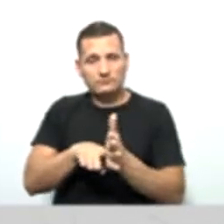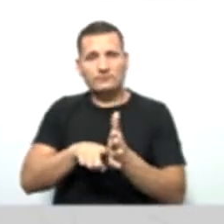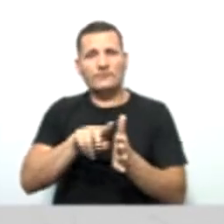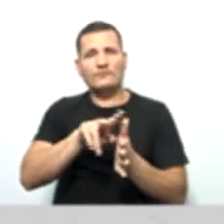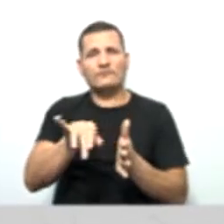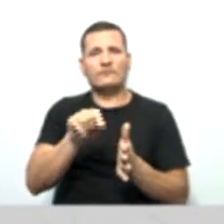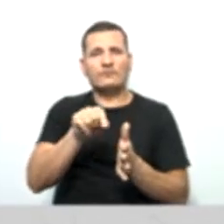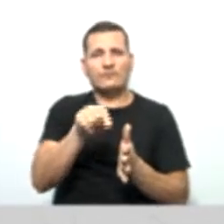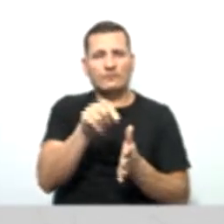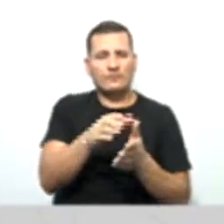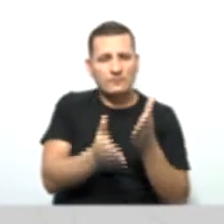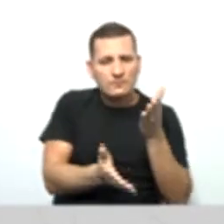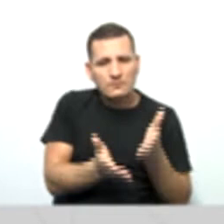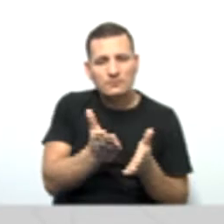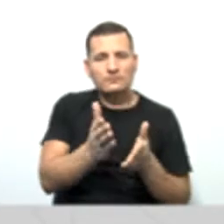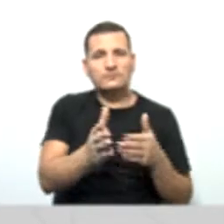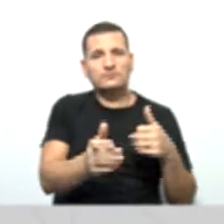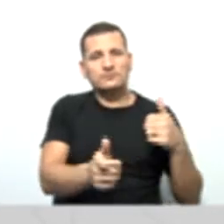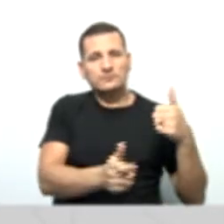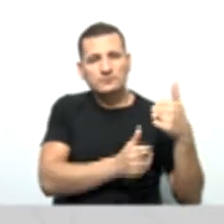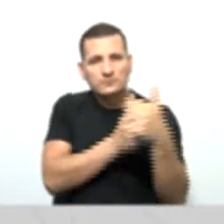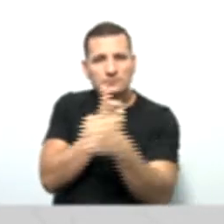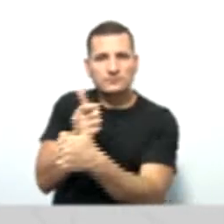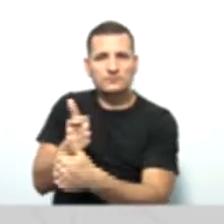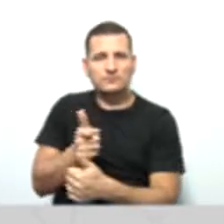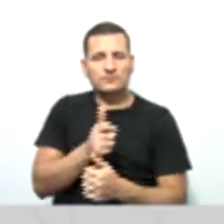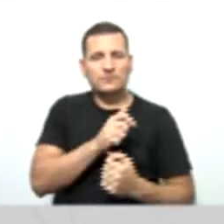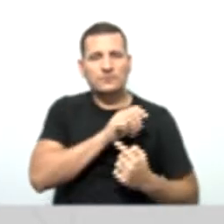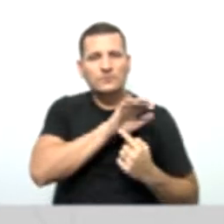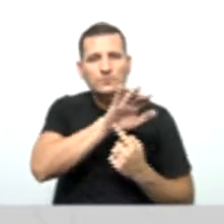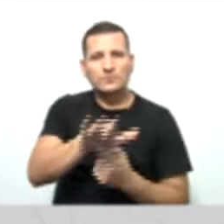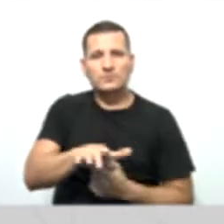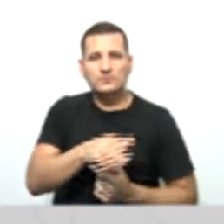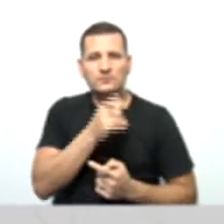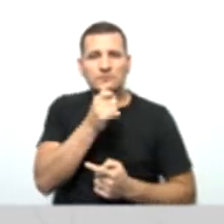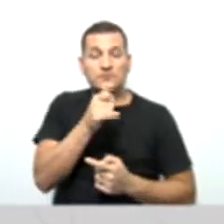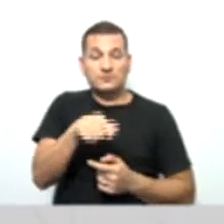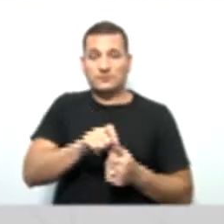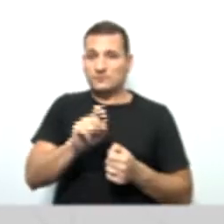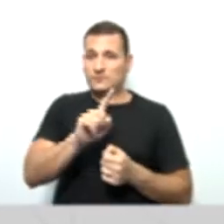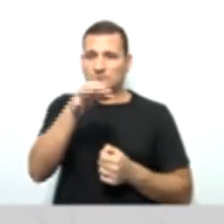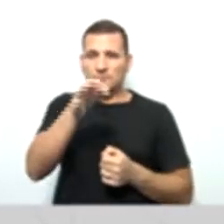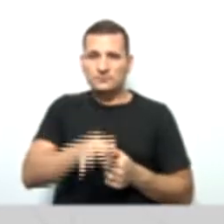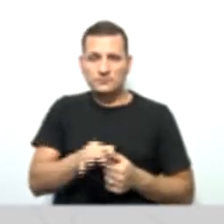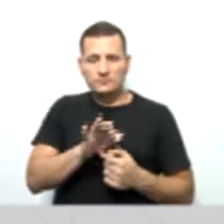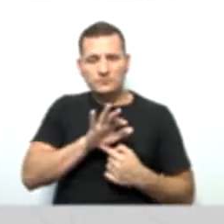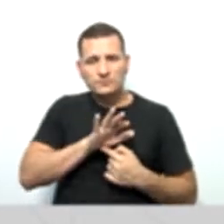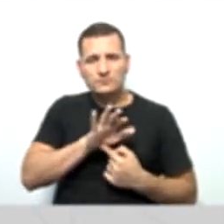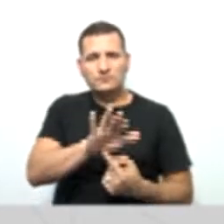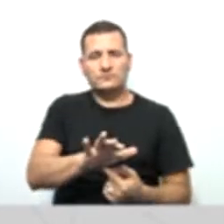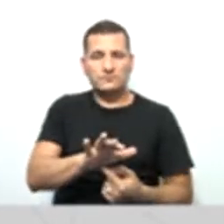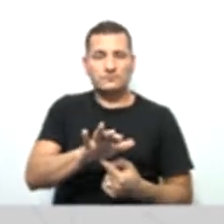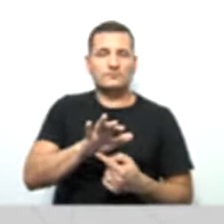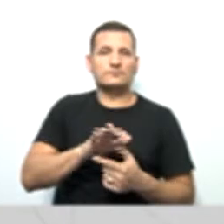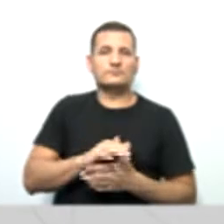ela vai acompanhar, ela vai ajudar se algo não foi feito corretamente, se foi feito